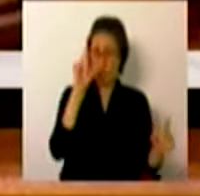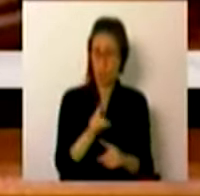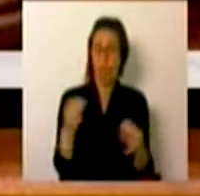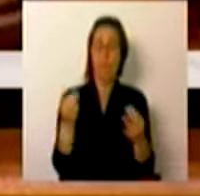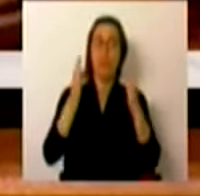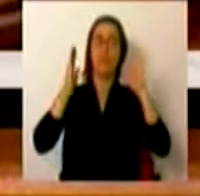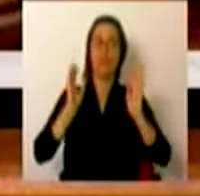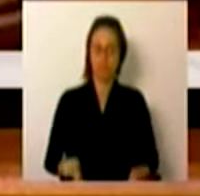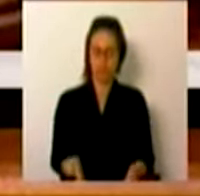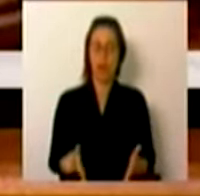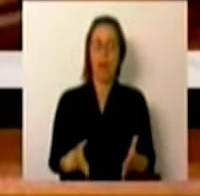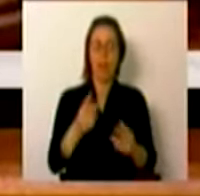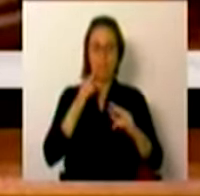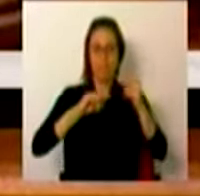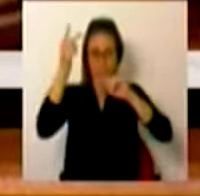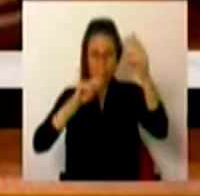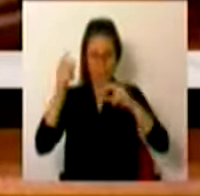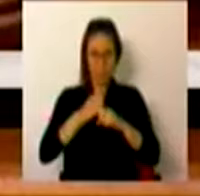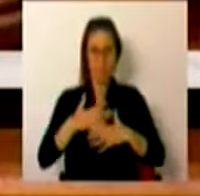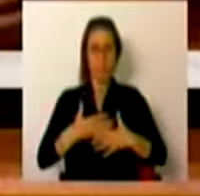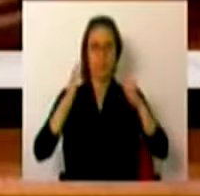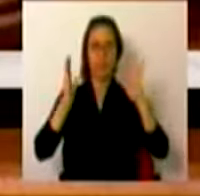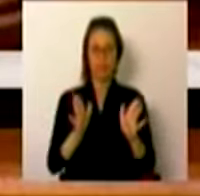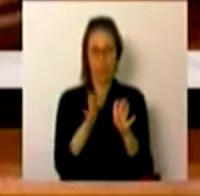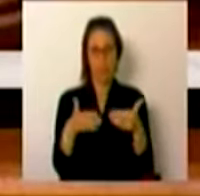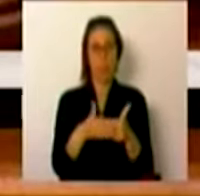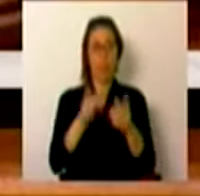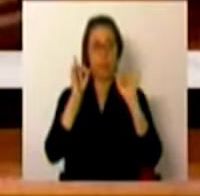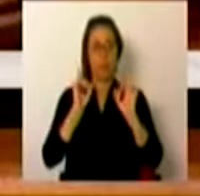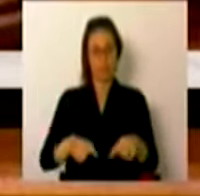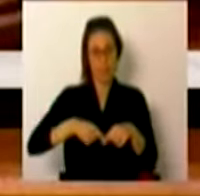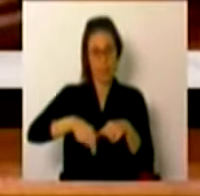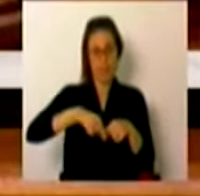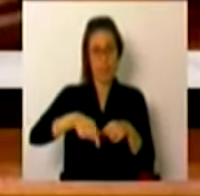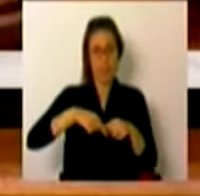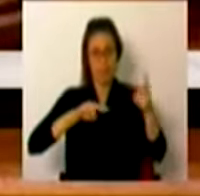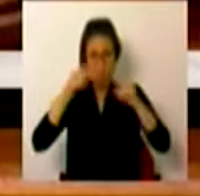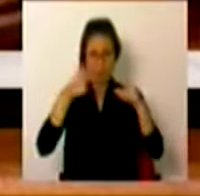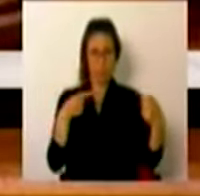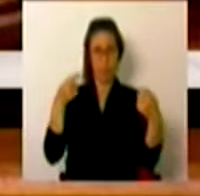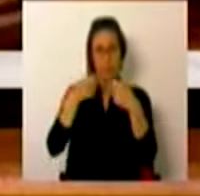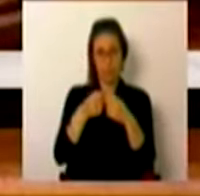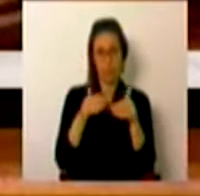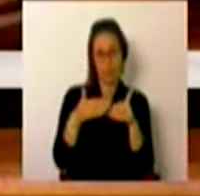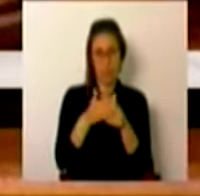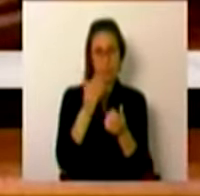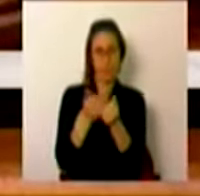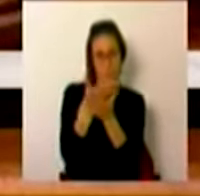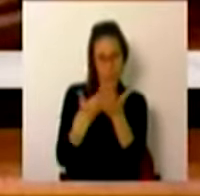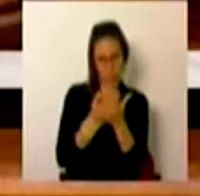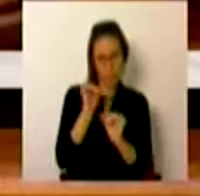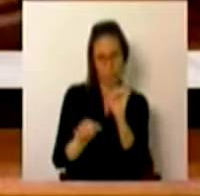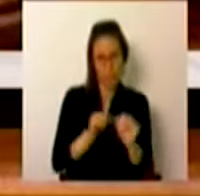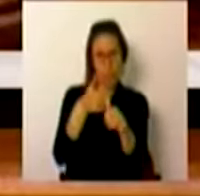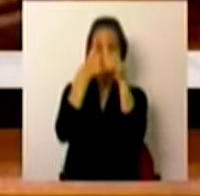estão já a ser reposicionados na carreira, num processo que se iniciou esta semana, com os respectivos procedimentos administrativos,